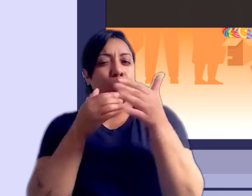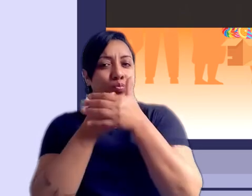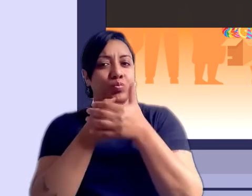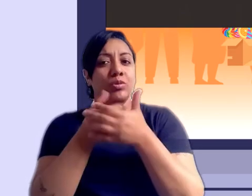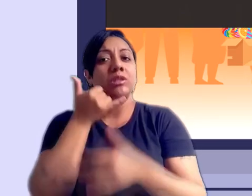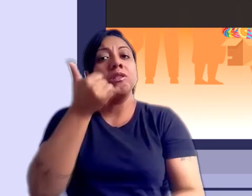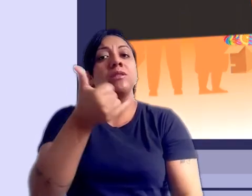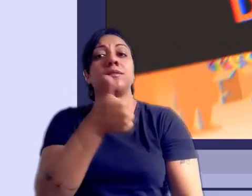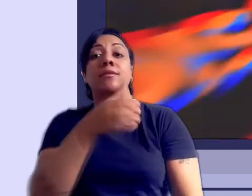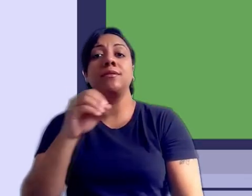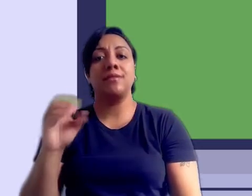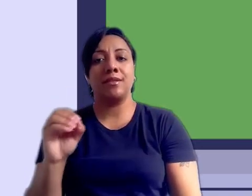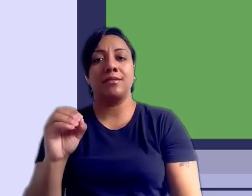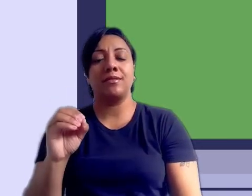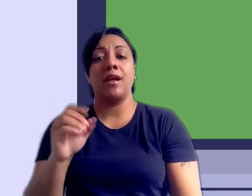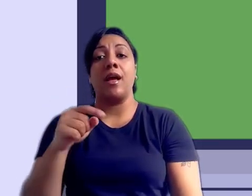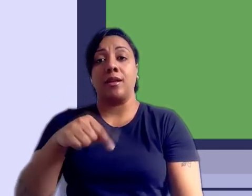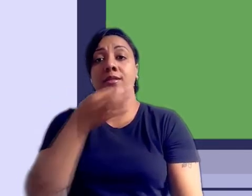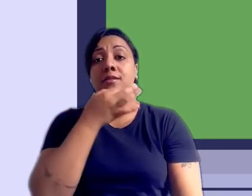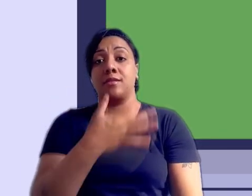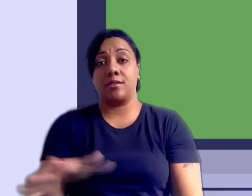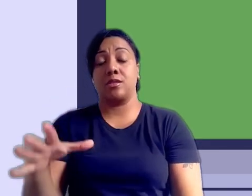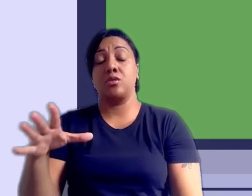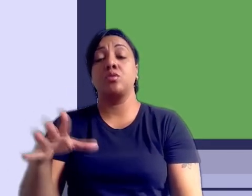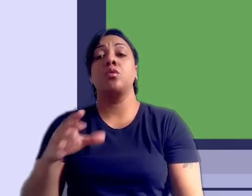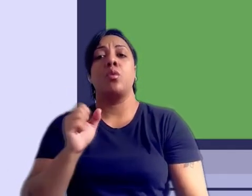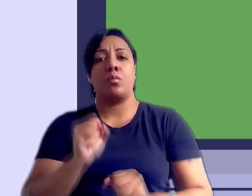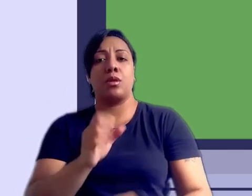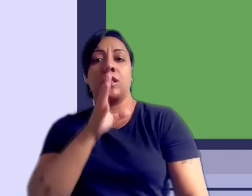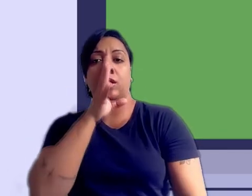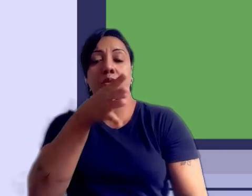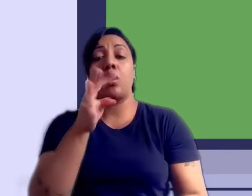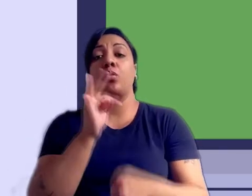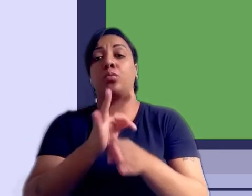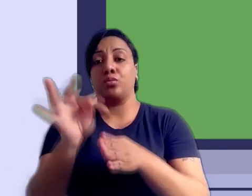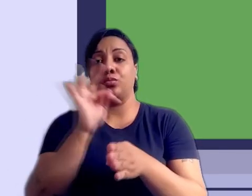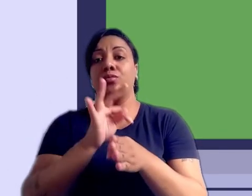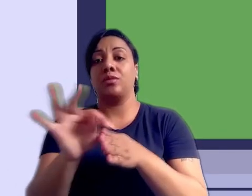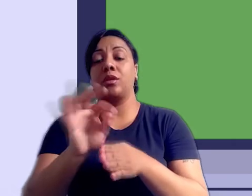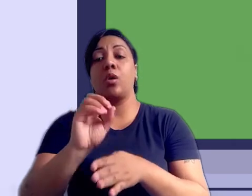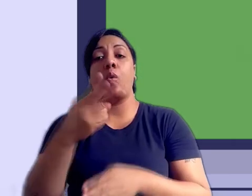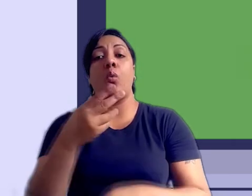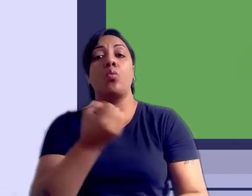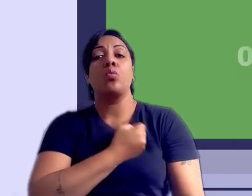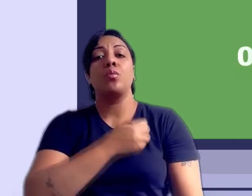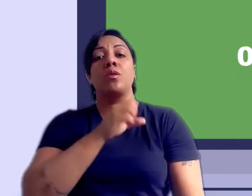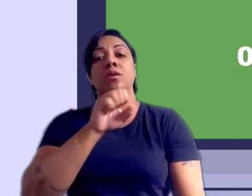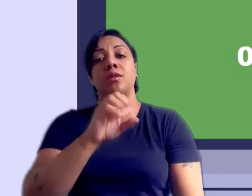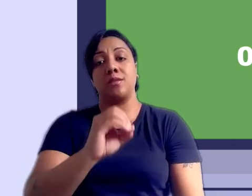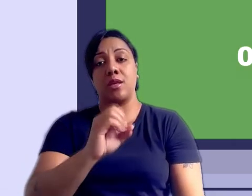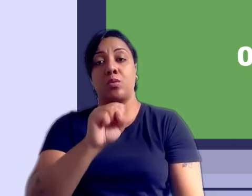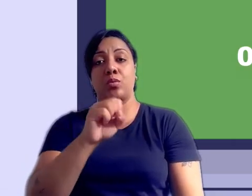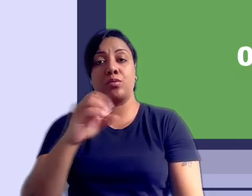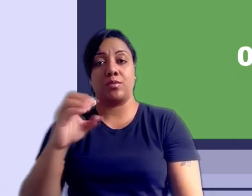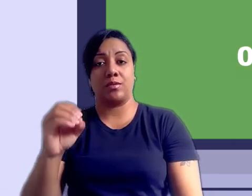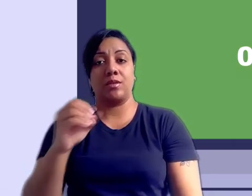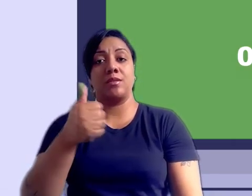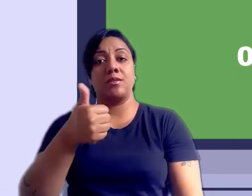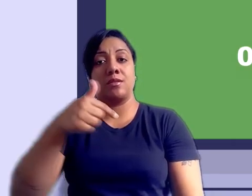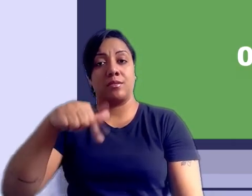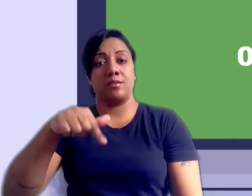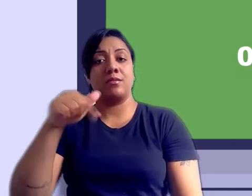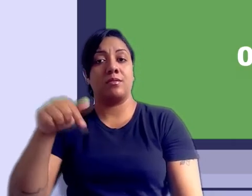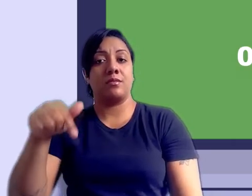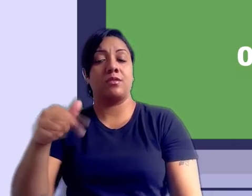anônima pelo Disque 100? Na nossa cidade, podemos denunciar no Conselho Tutelar ou pelo número 0800 88